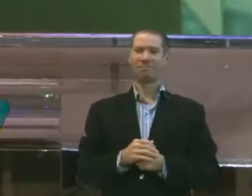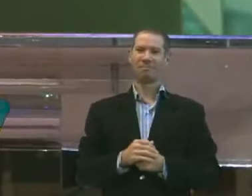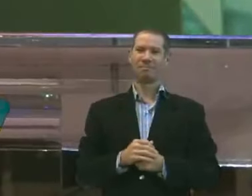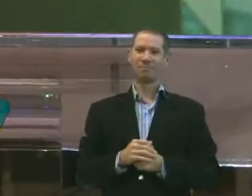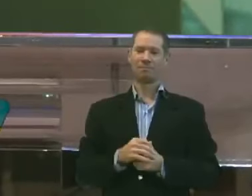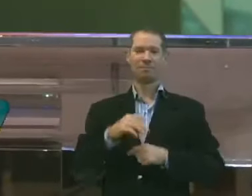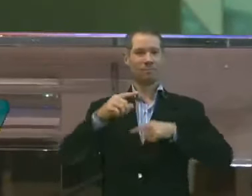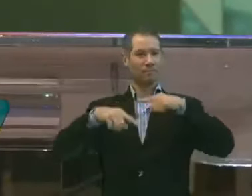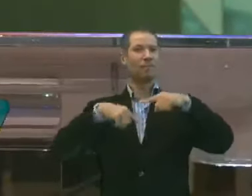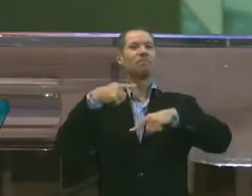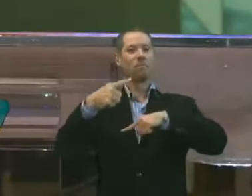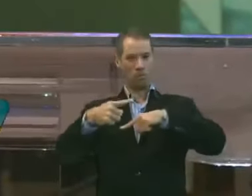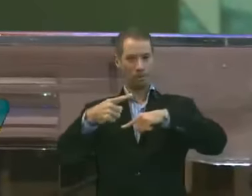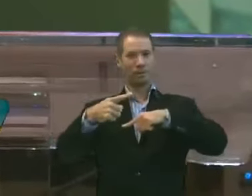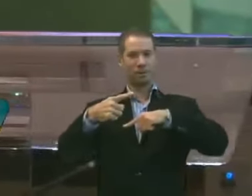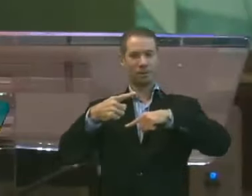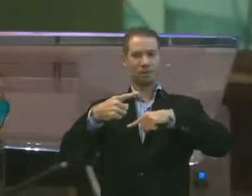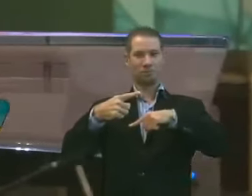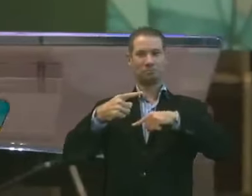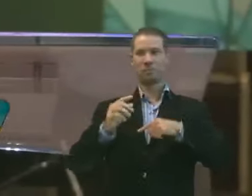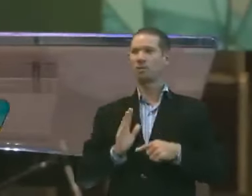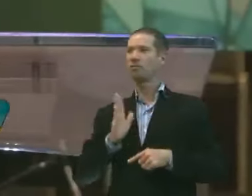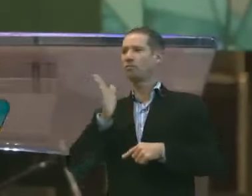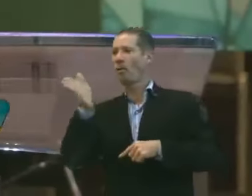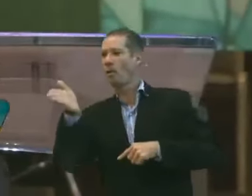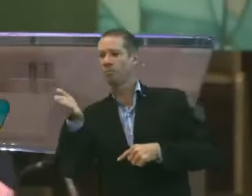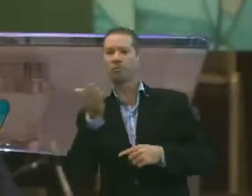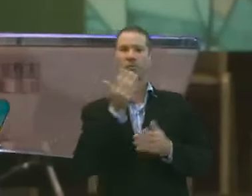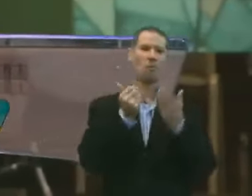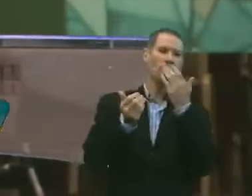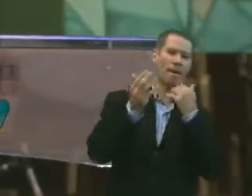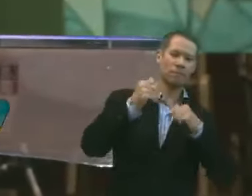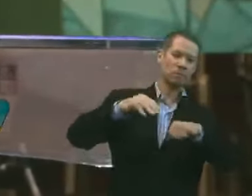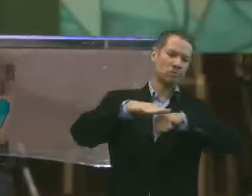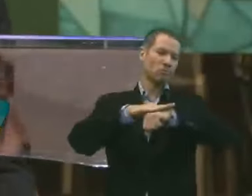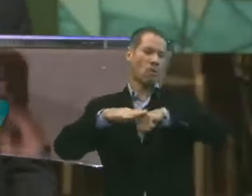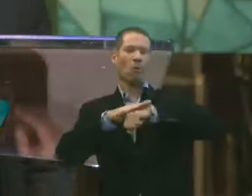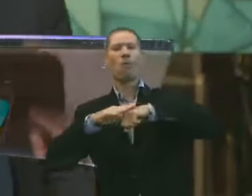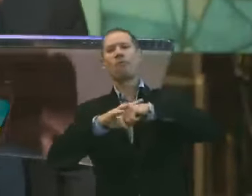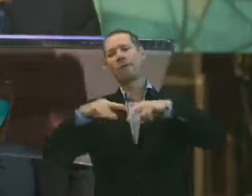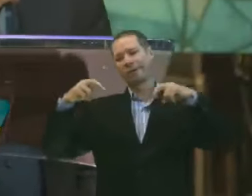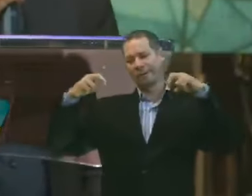E depois. Que nós saímos. Comemos. Conversamos.